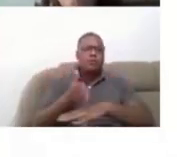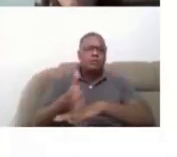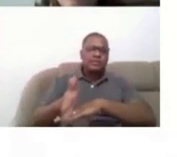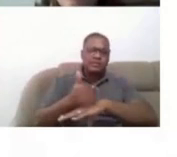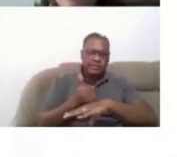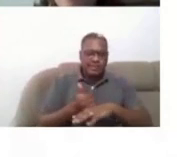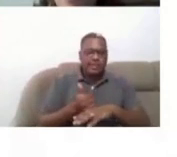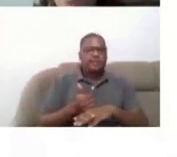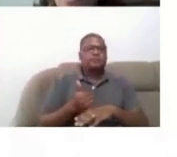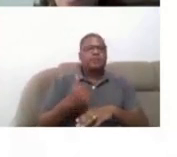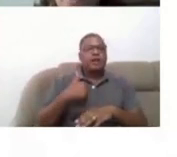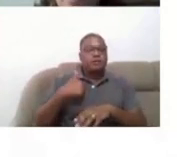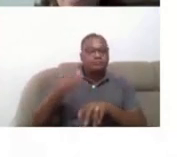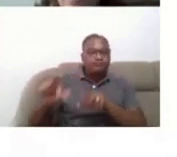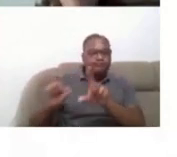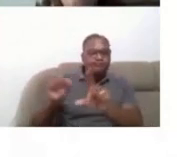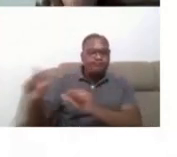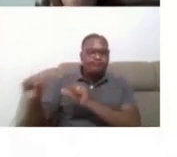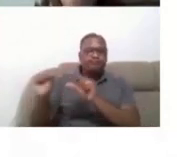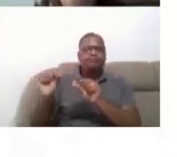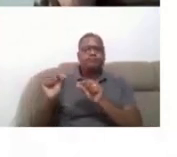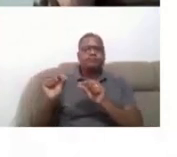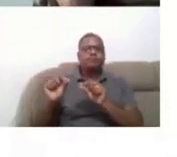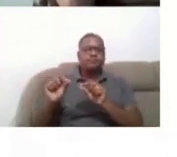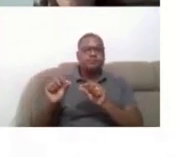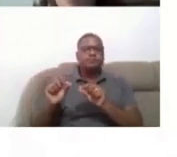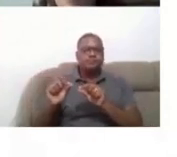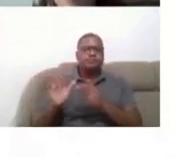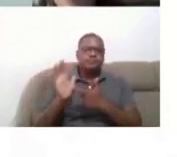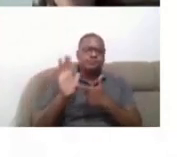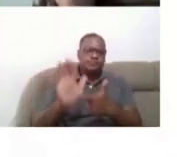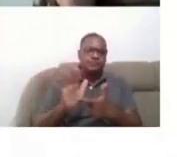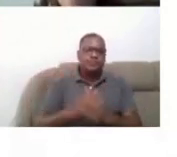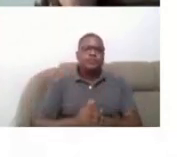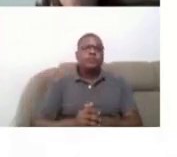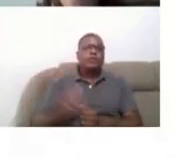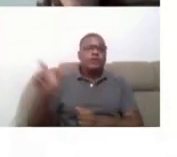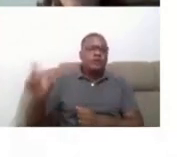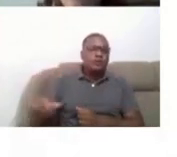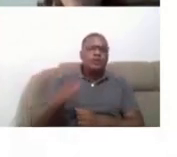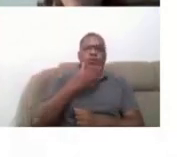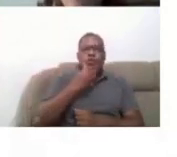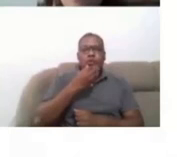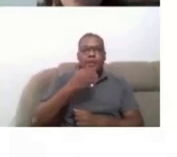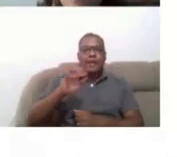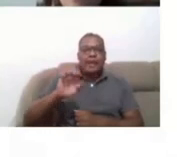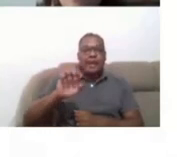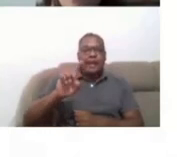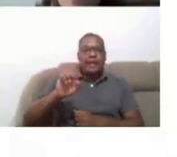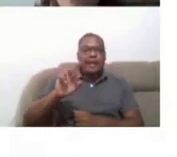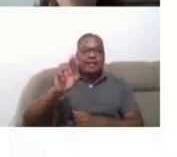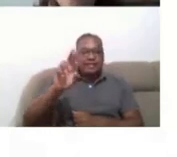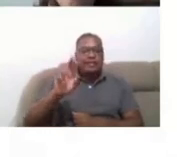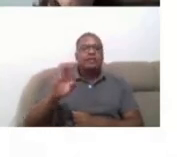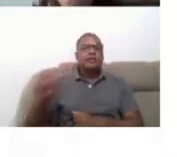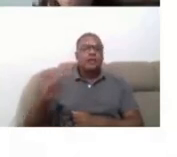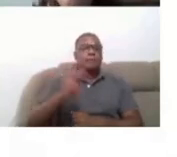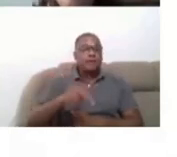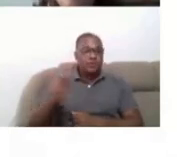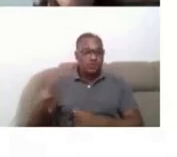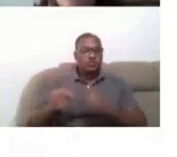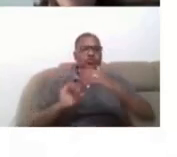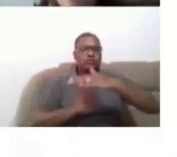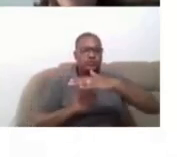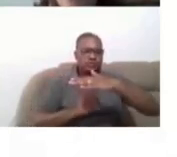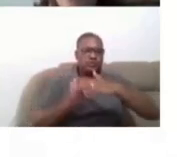falas dessas pessoas, tá? Então, tem o Eder, que é professor de uma instituição pública do estado de São Paulo, tem a